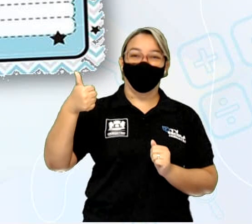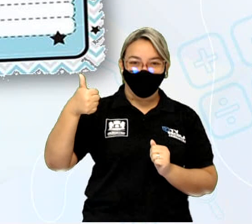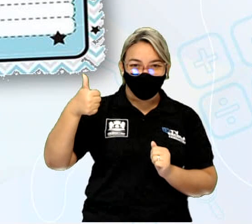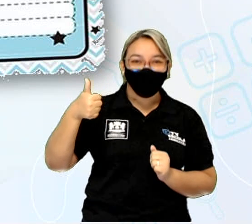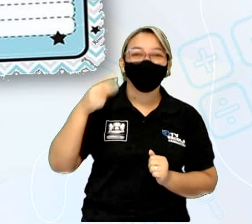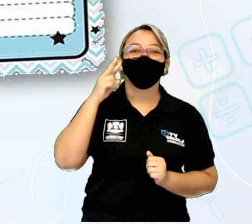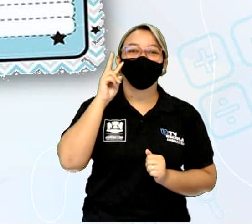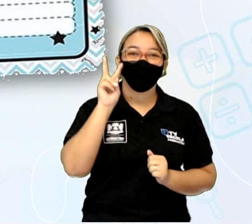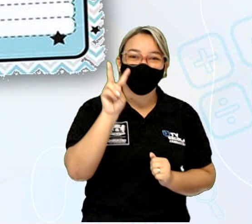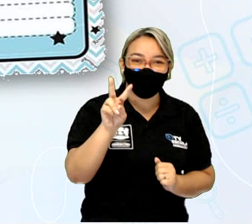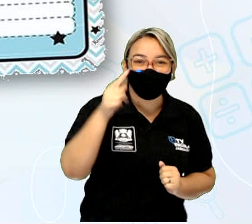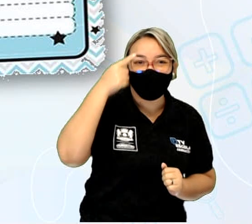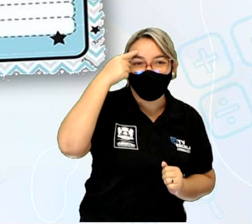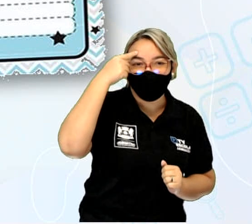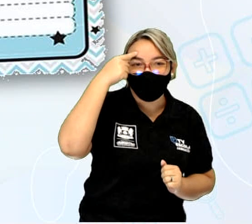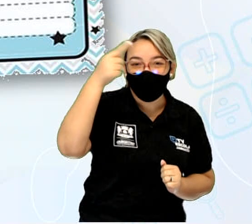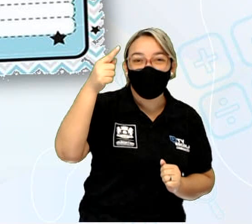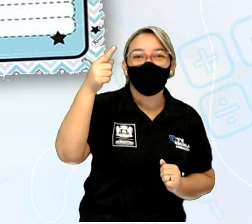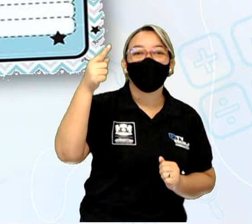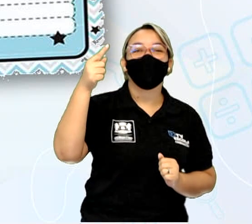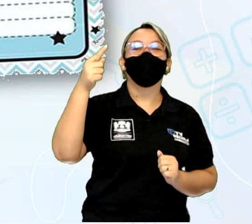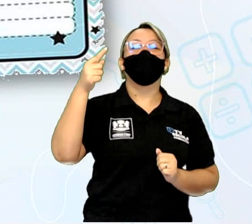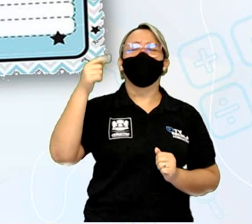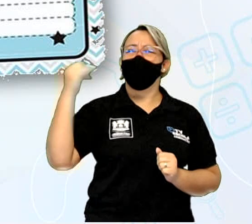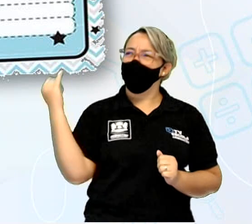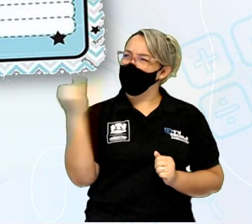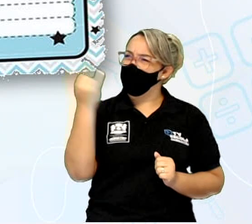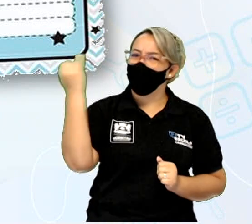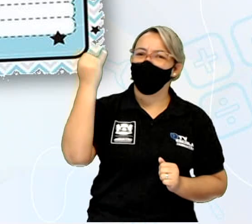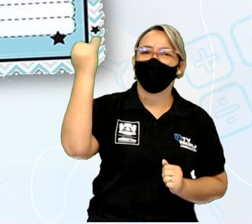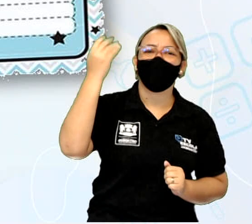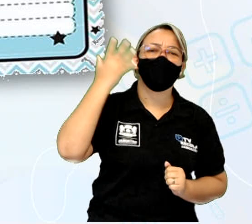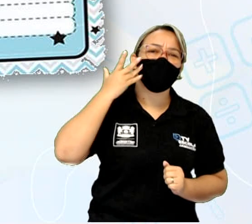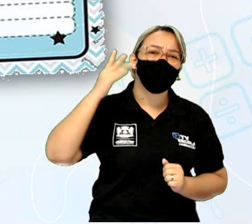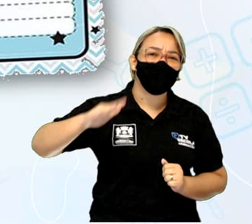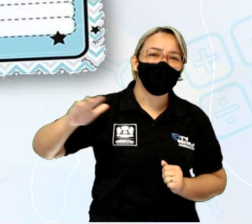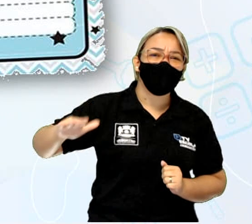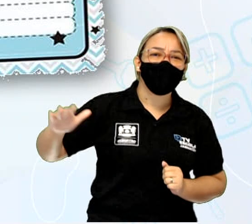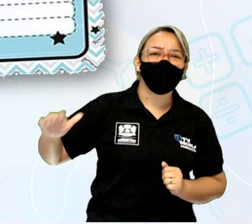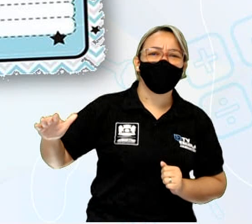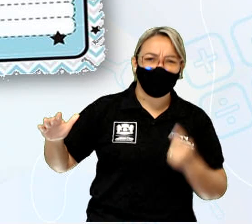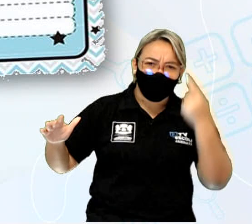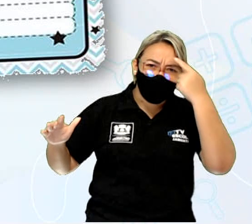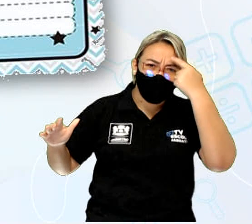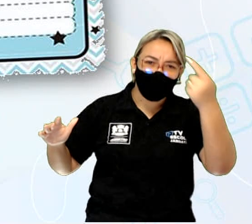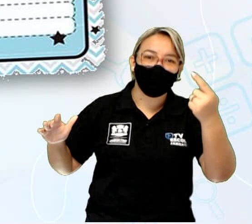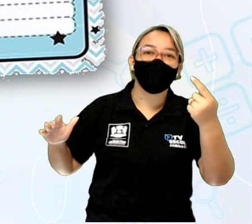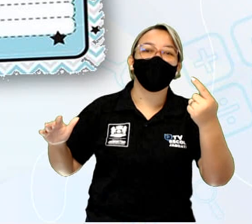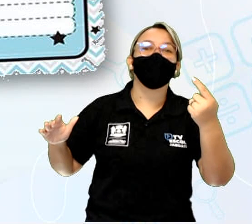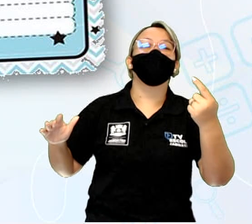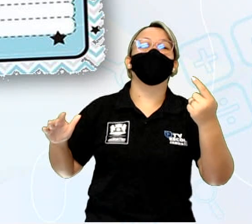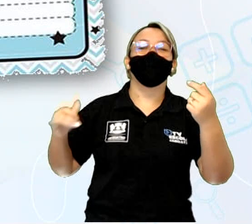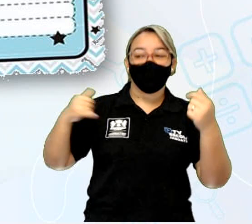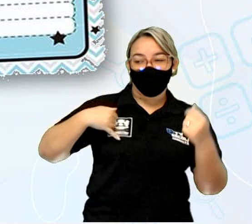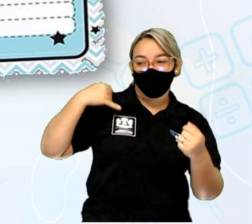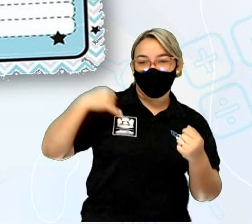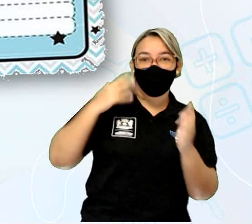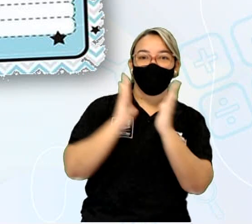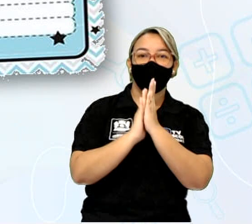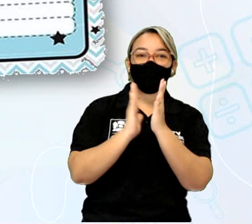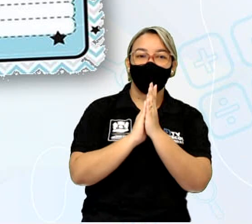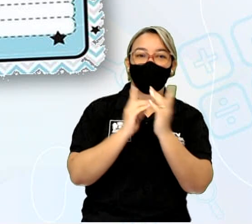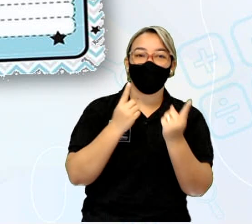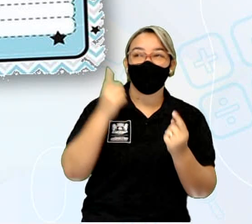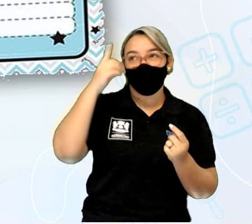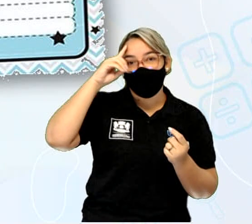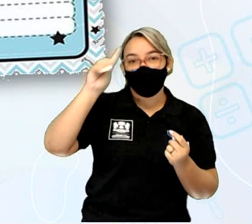Olha, vocês lembram que data é essa? Tão importante para as crianças. Olha só, o aniversário do Bruno é bem no dia das